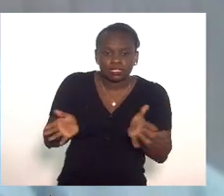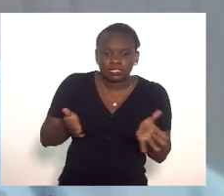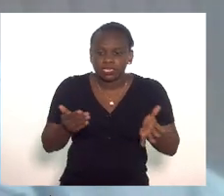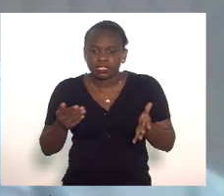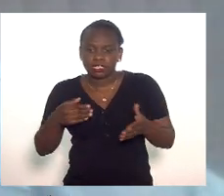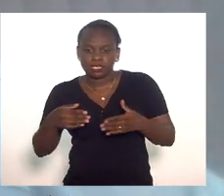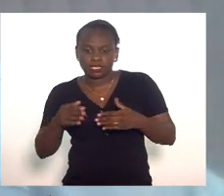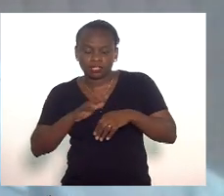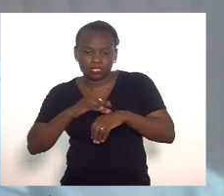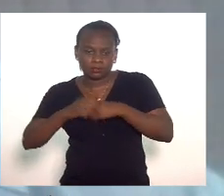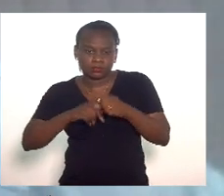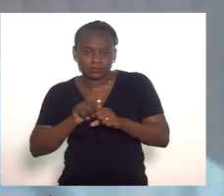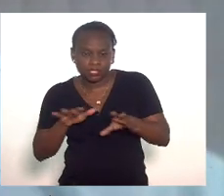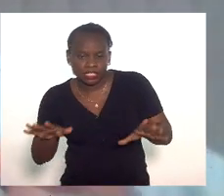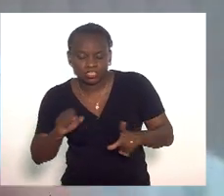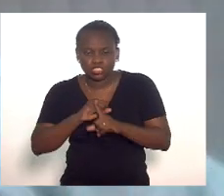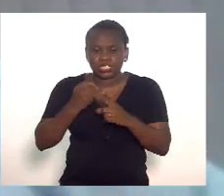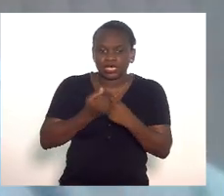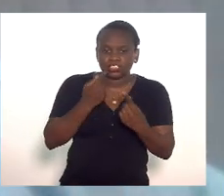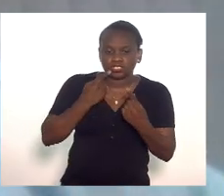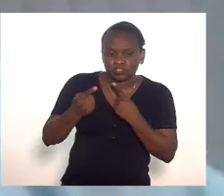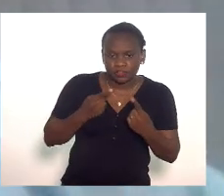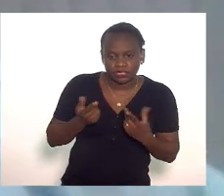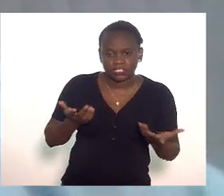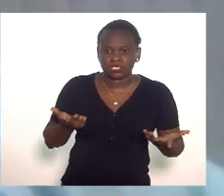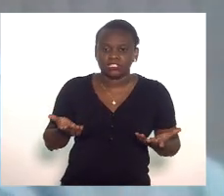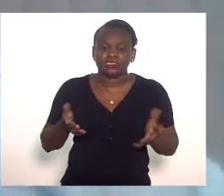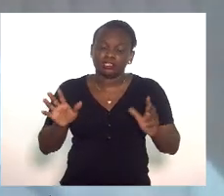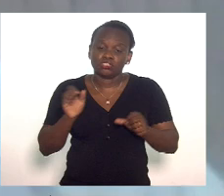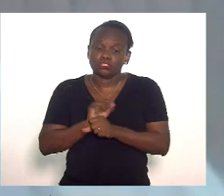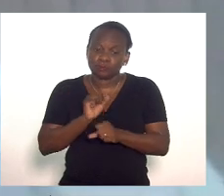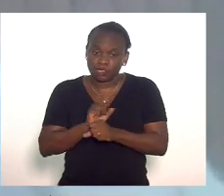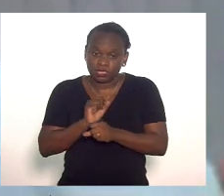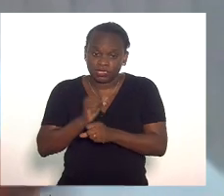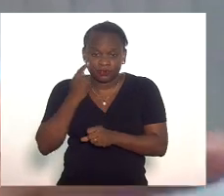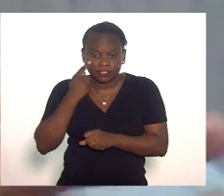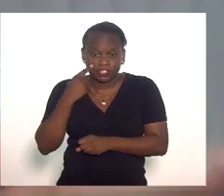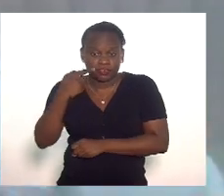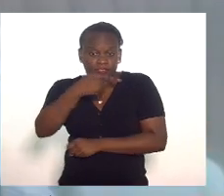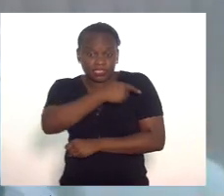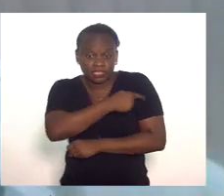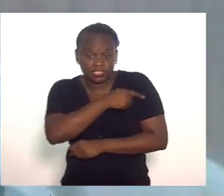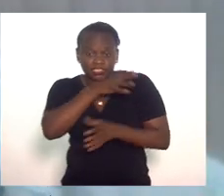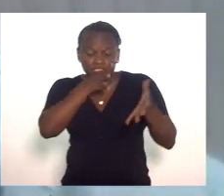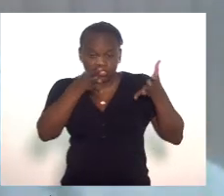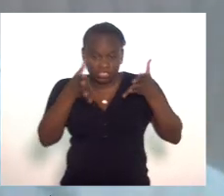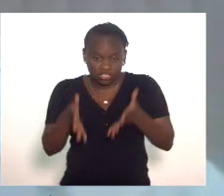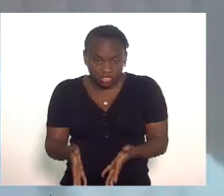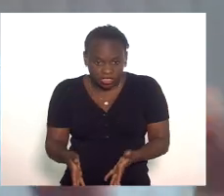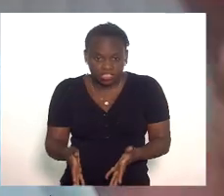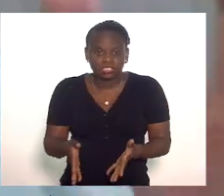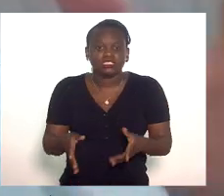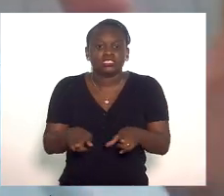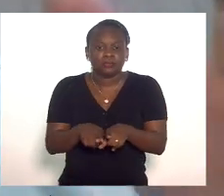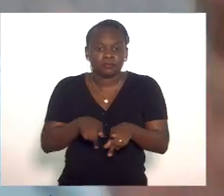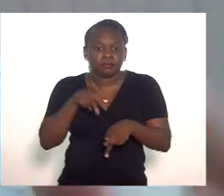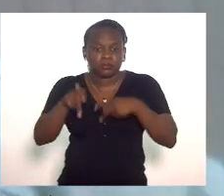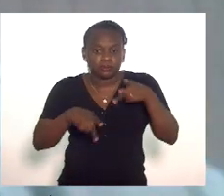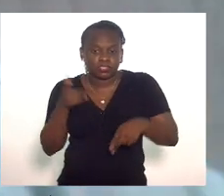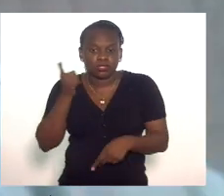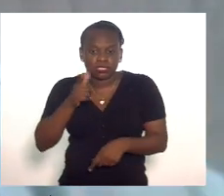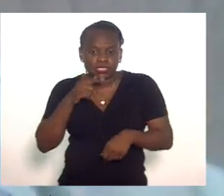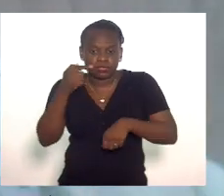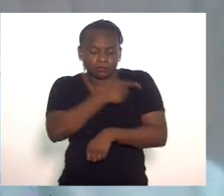diálogo com a sociedade esperamos que as vacinas cheguem e que a população seja